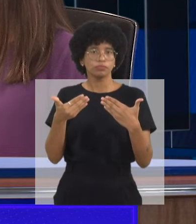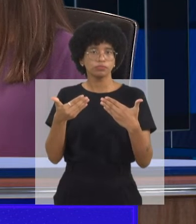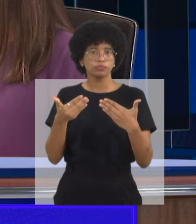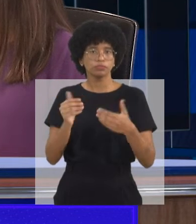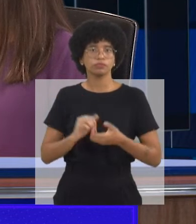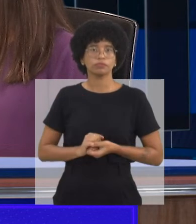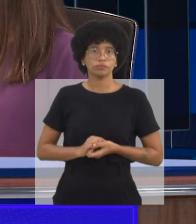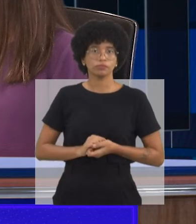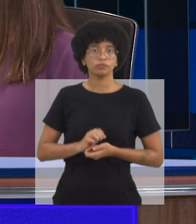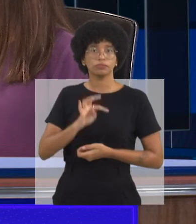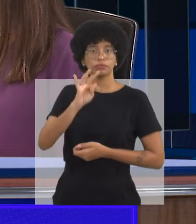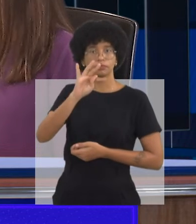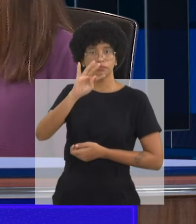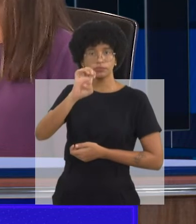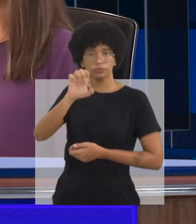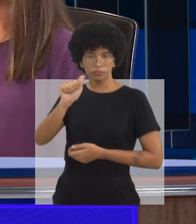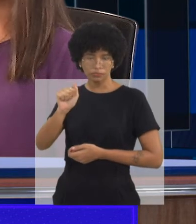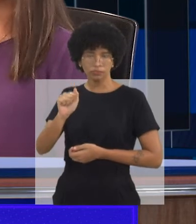o teia?